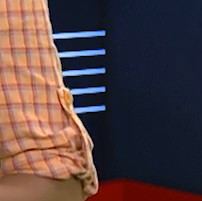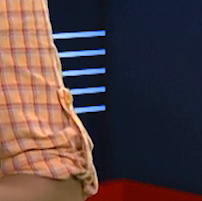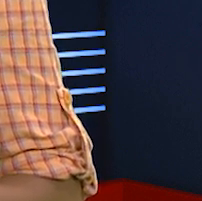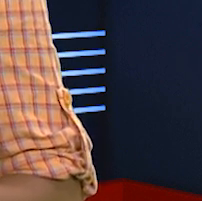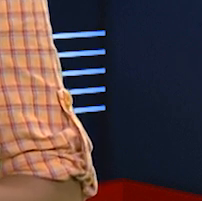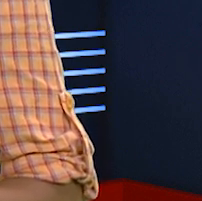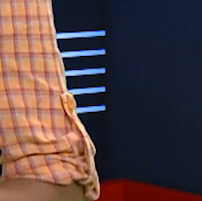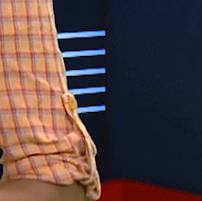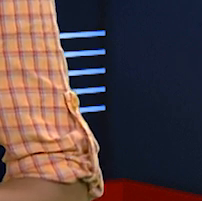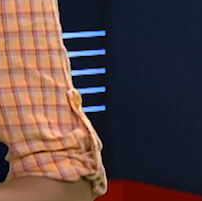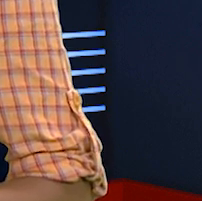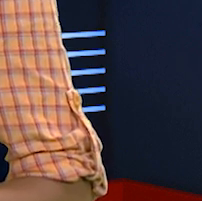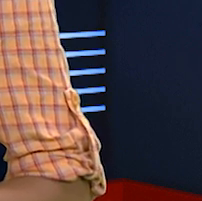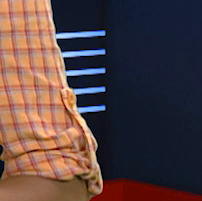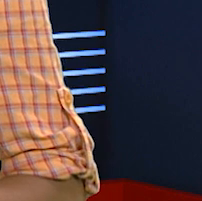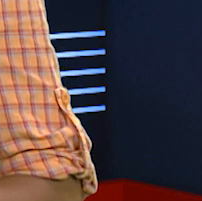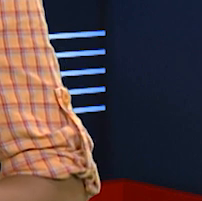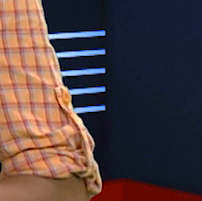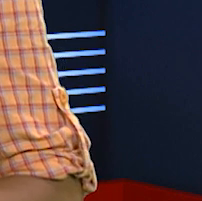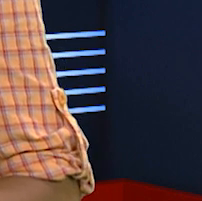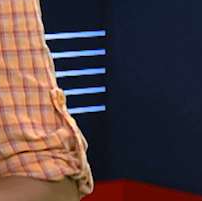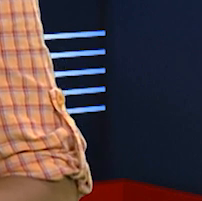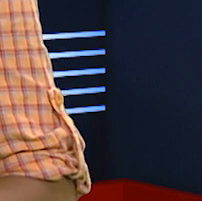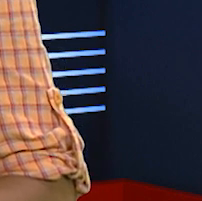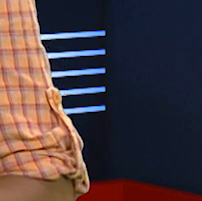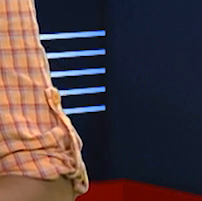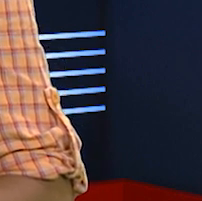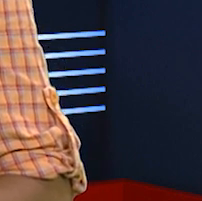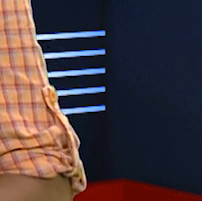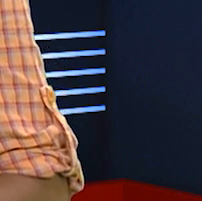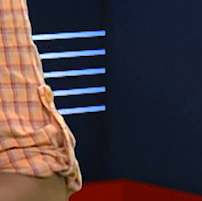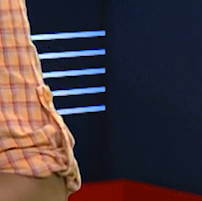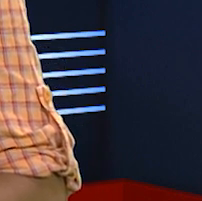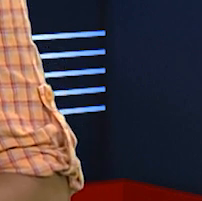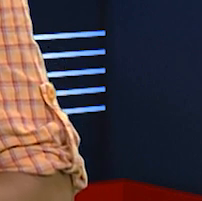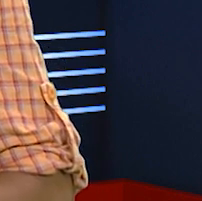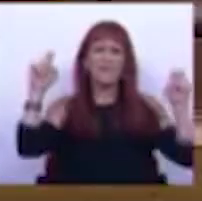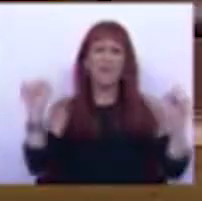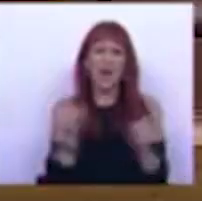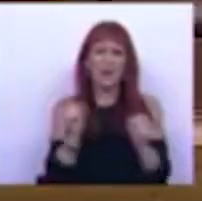investimentos do governo para as áreas das infraestruturas, habitação e saúde.